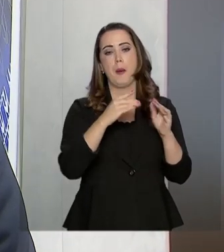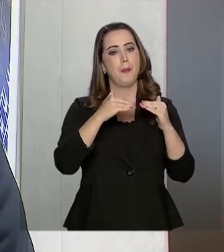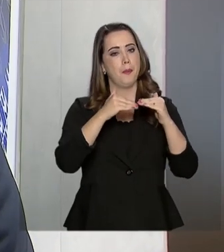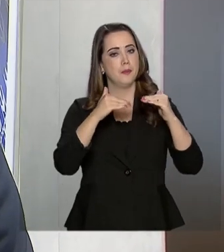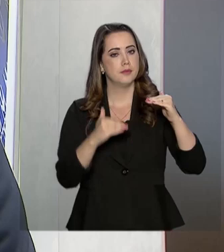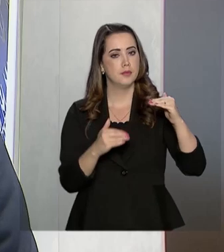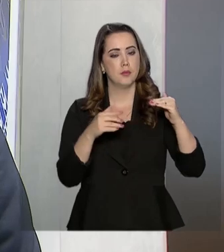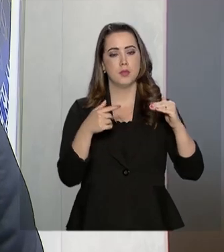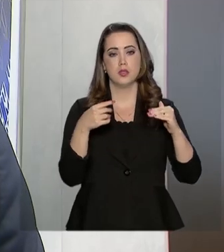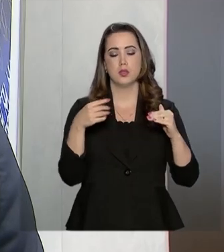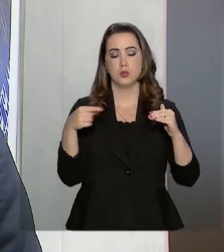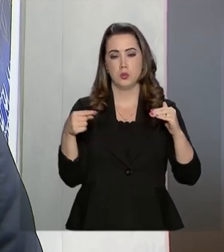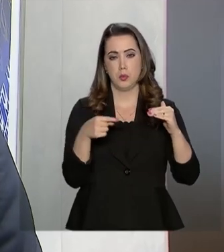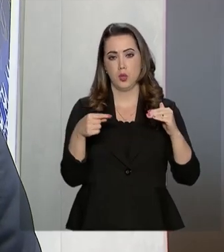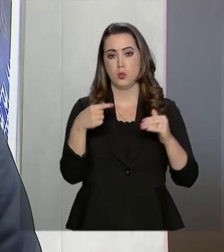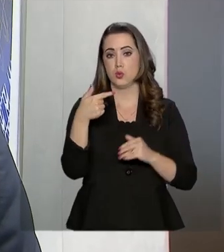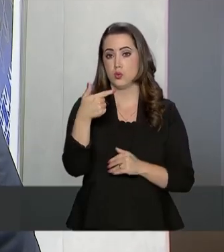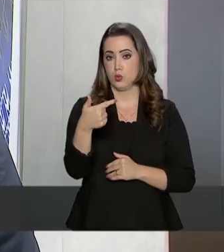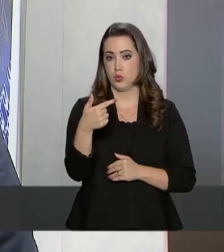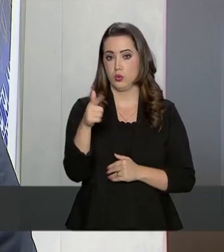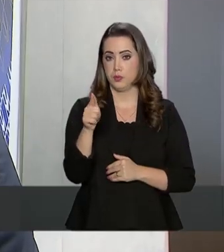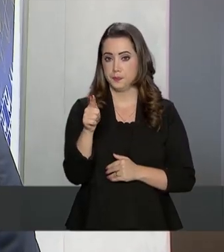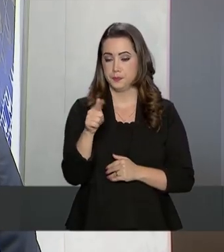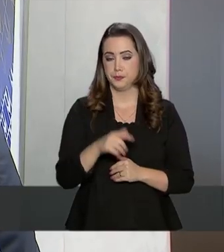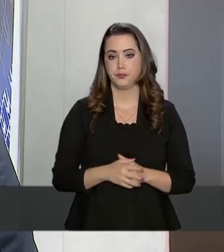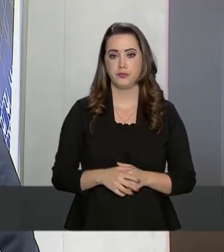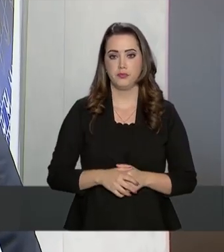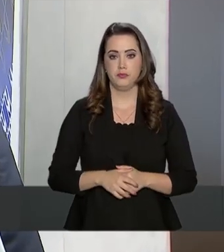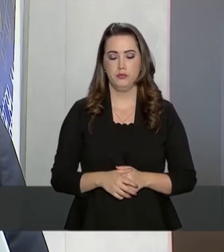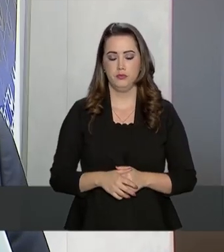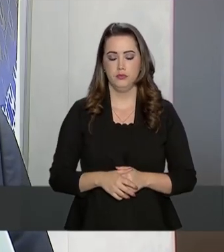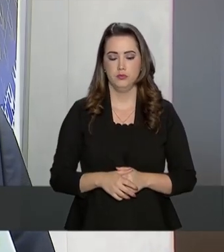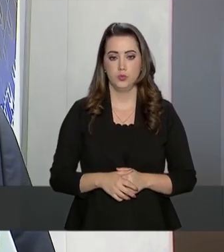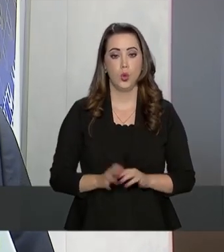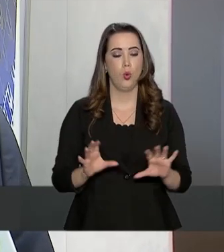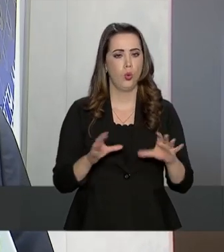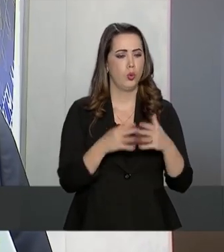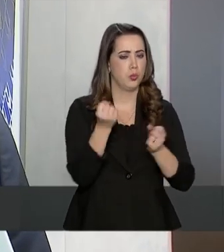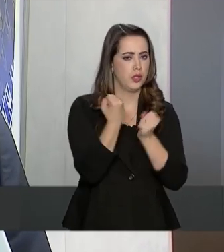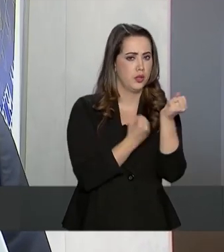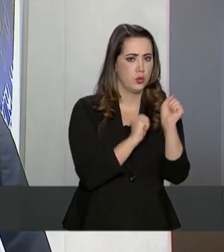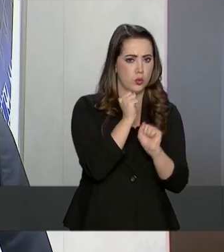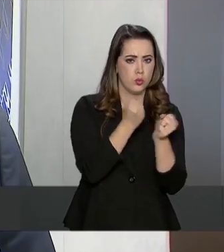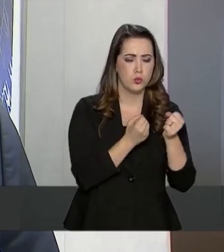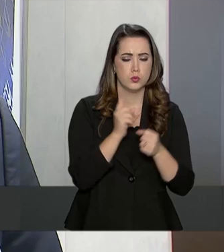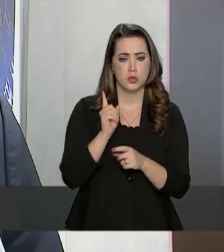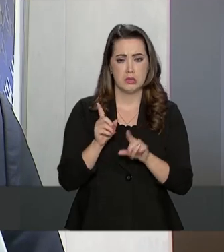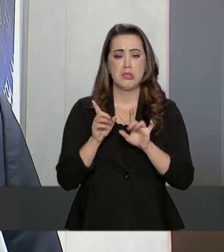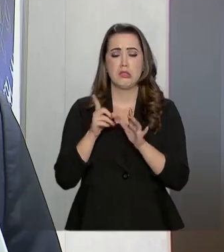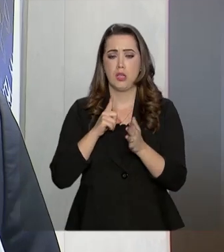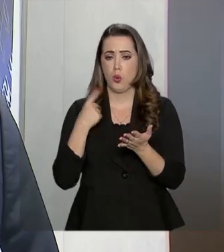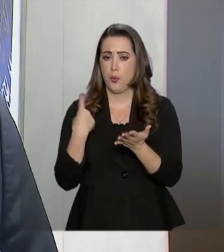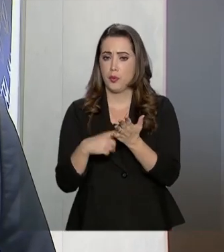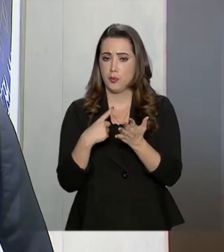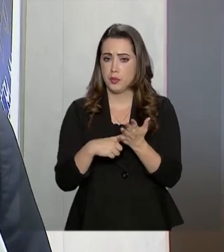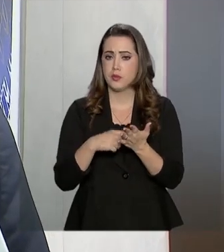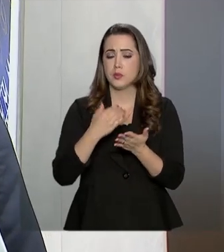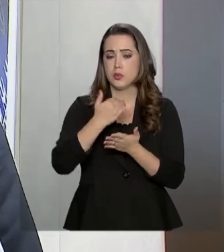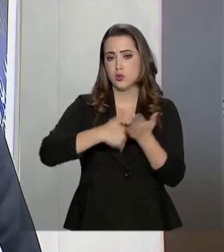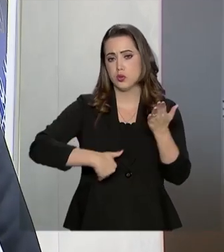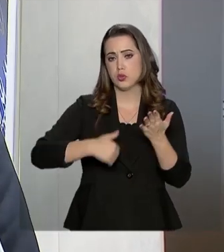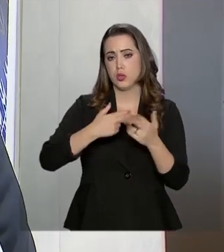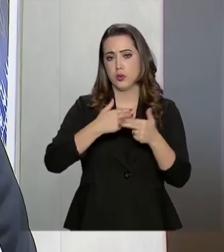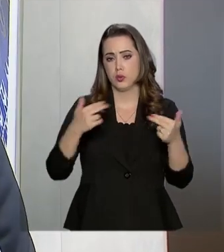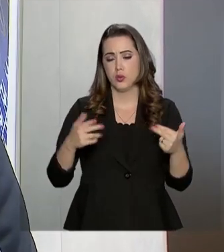Celsius. O setor de cimento cumpre um fator, um importante papel, que é ao retirar esses resíduos e